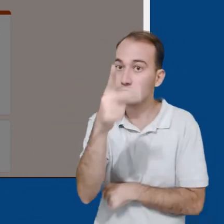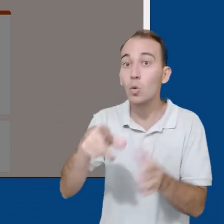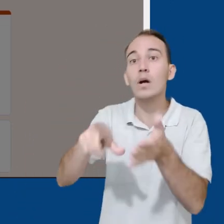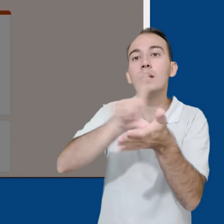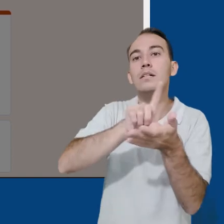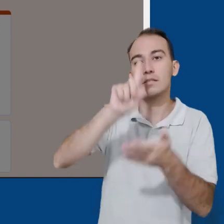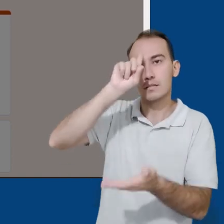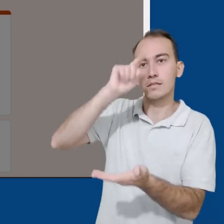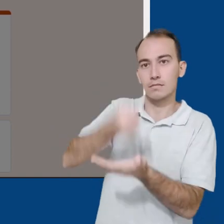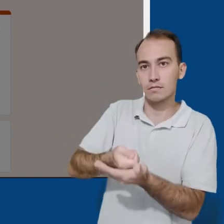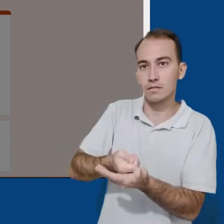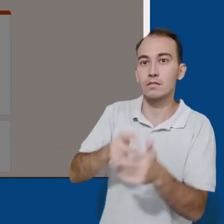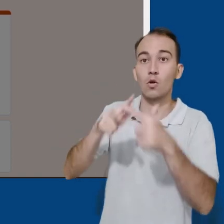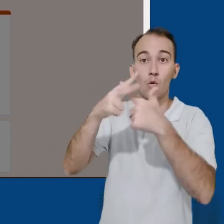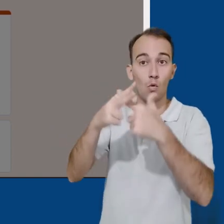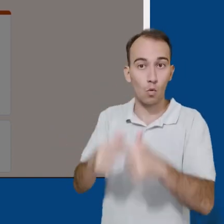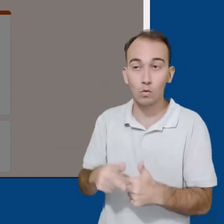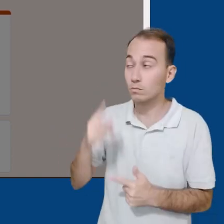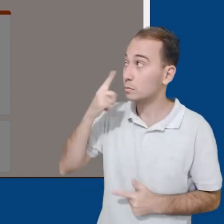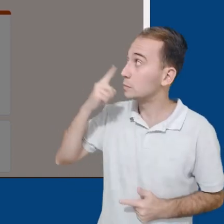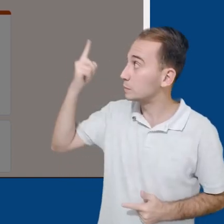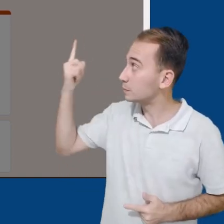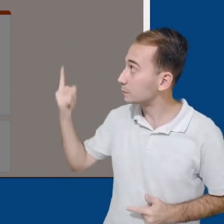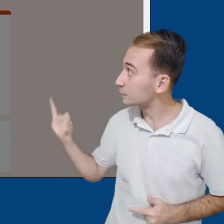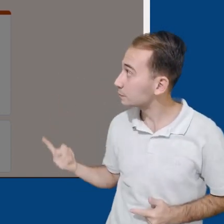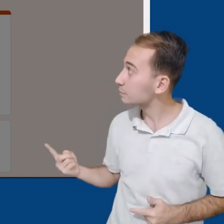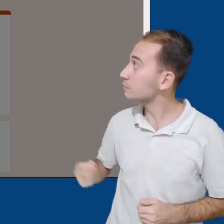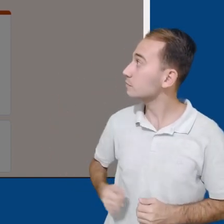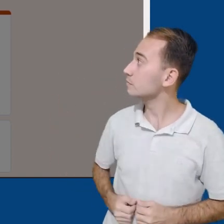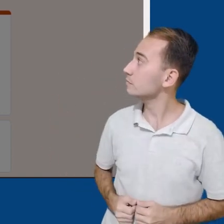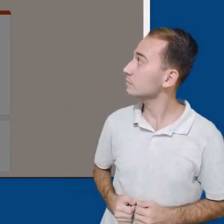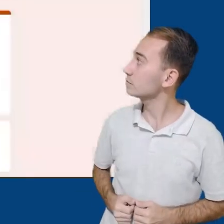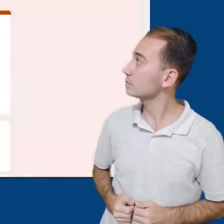compartilhar os resultados com os participantes ou mantê-lo só para nós.